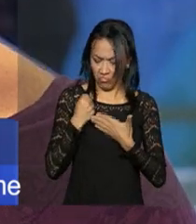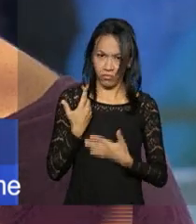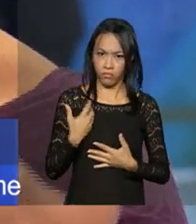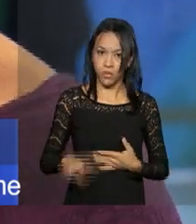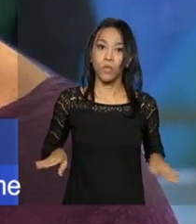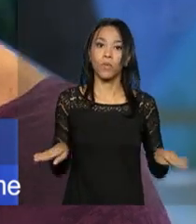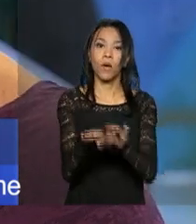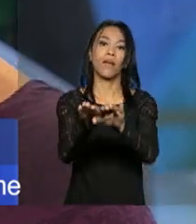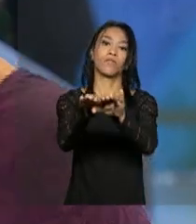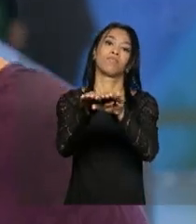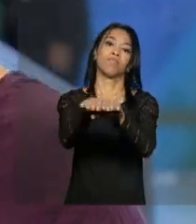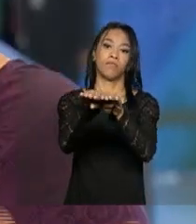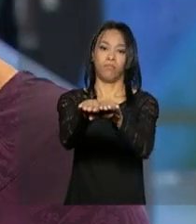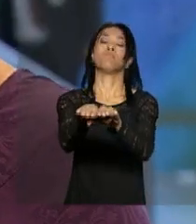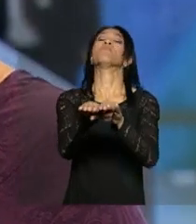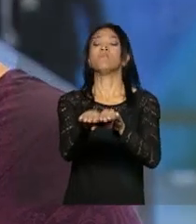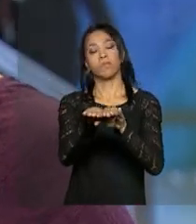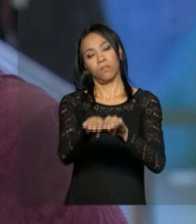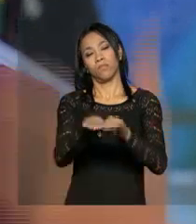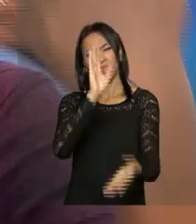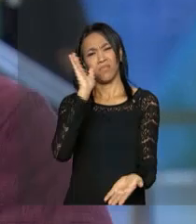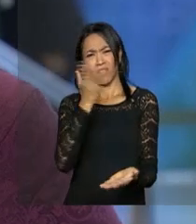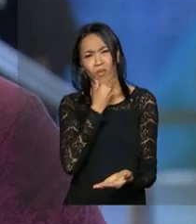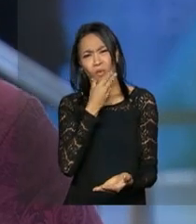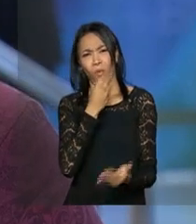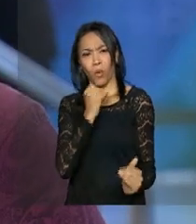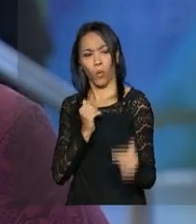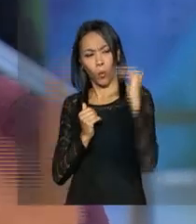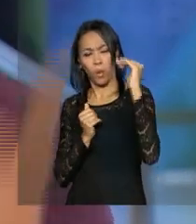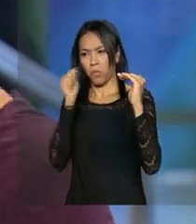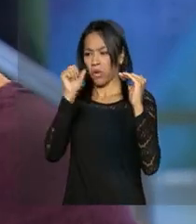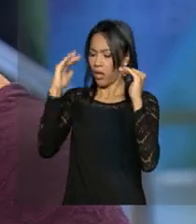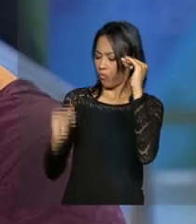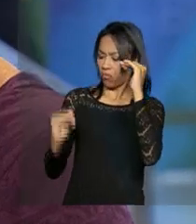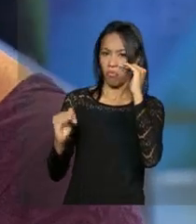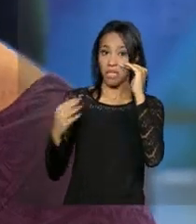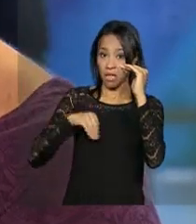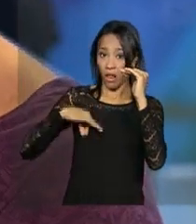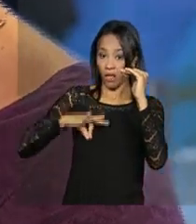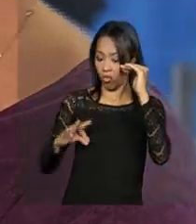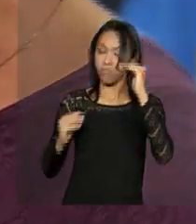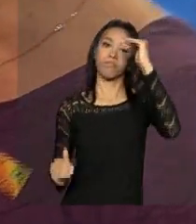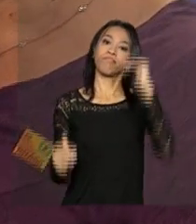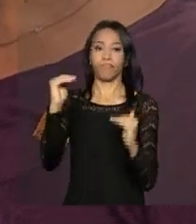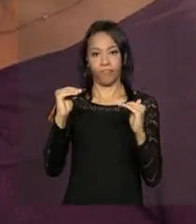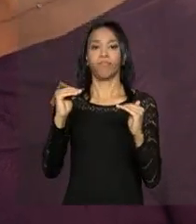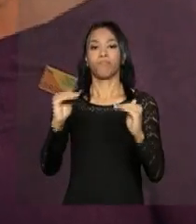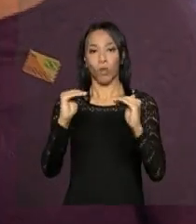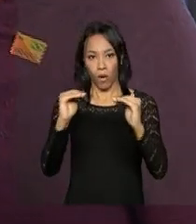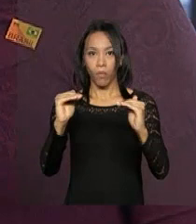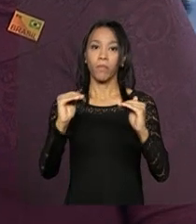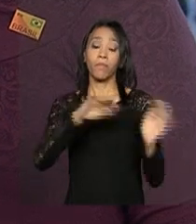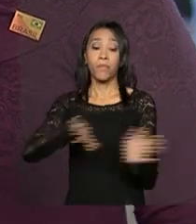igualdade de fato, queremos acabar com o machismo, queremos ter salário igual, queremos ter os mesmos direitos. Após este